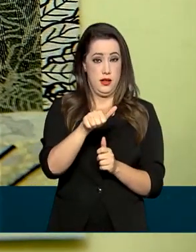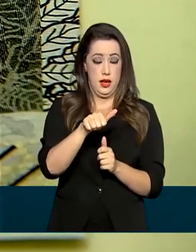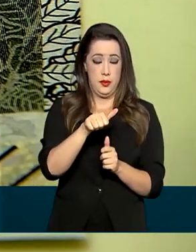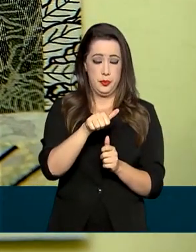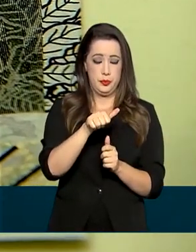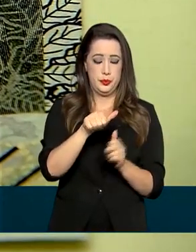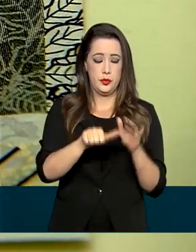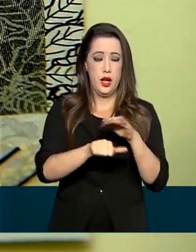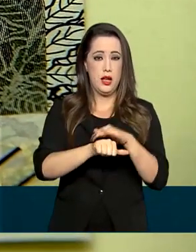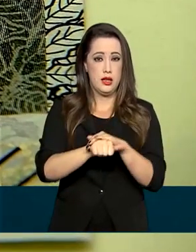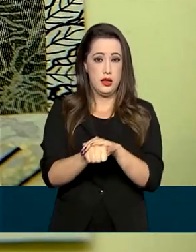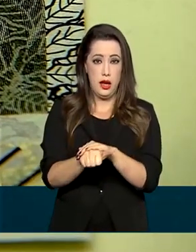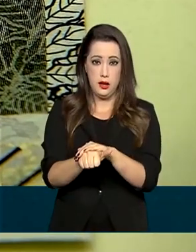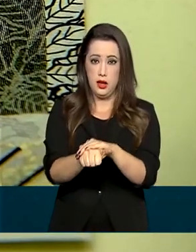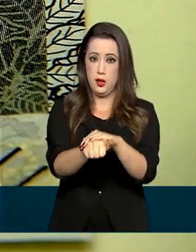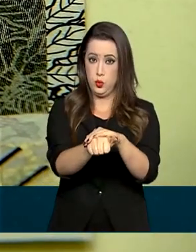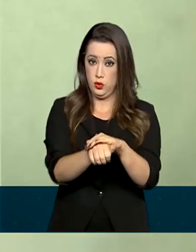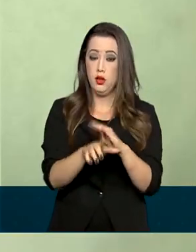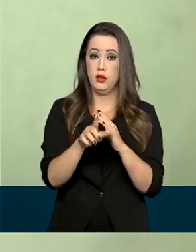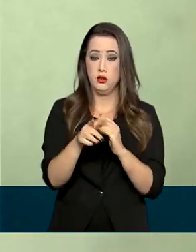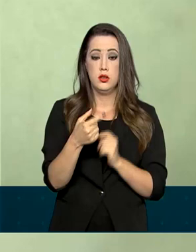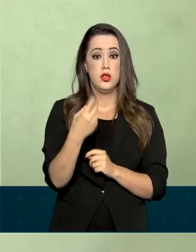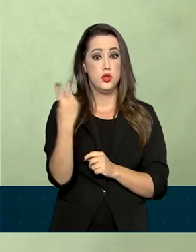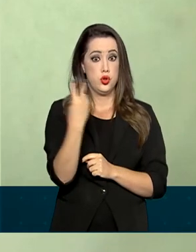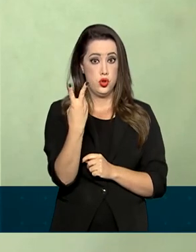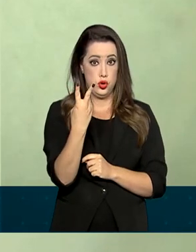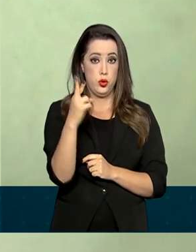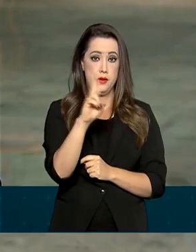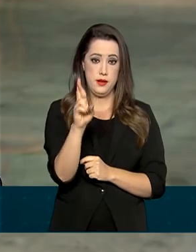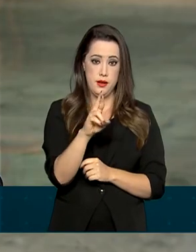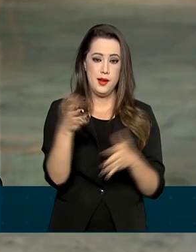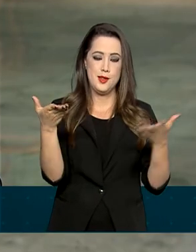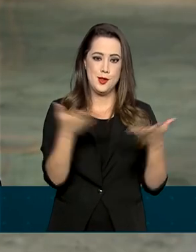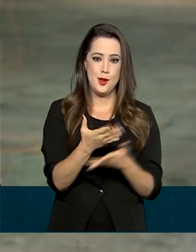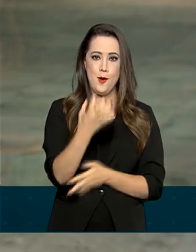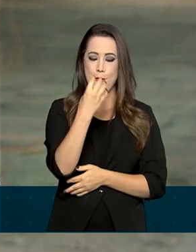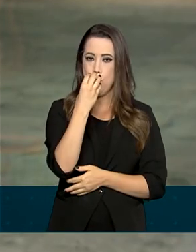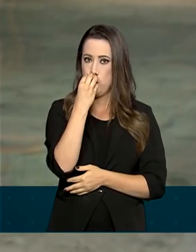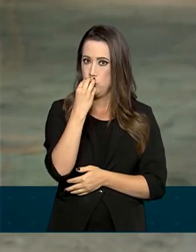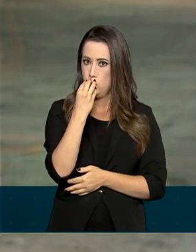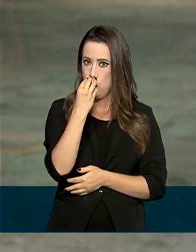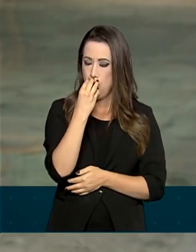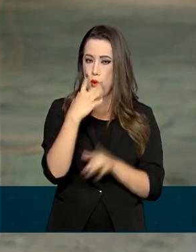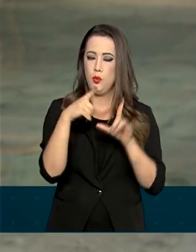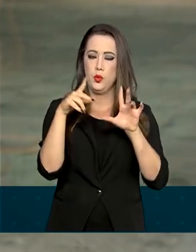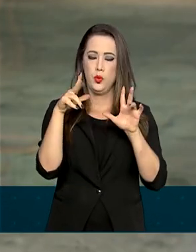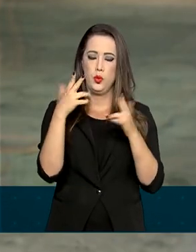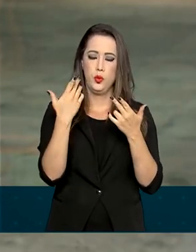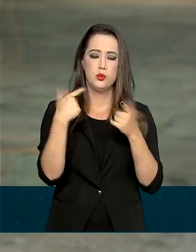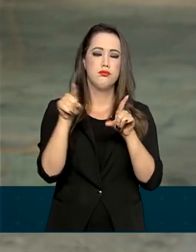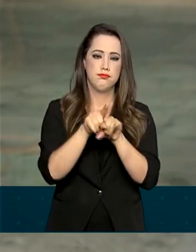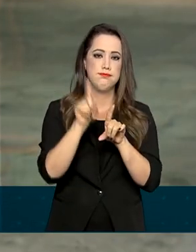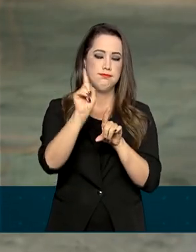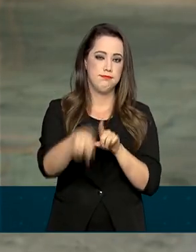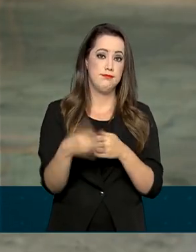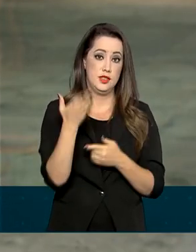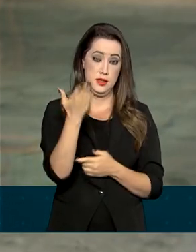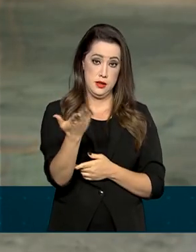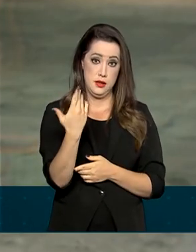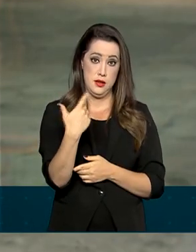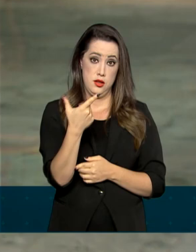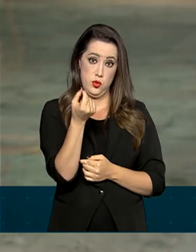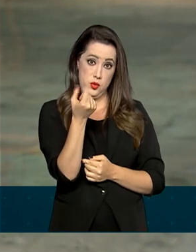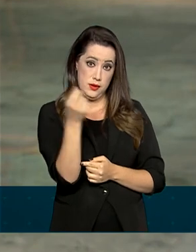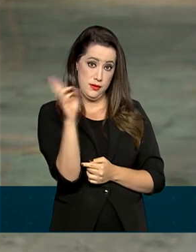agora o lobo-guará vai ilustrar a nota de R$ 200,00. Até o fim do ano, 450 milhões de notas vão ser